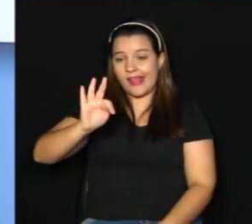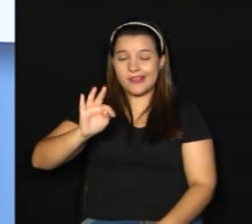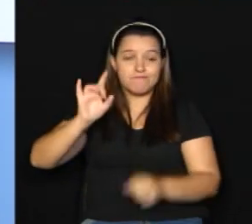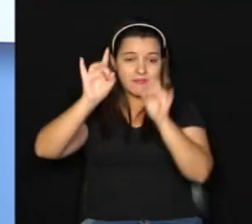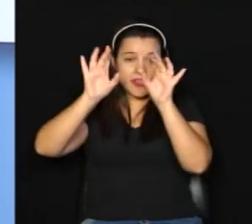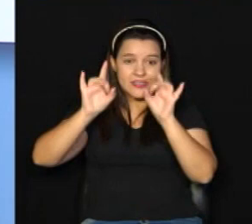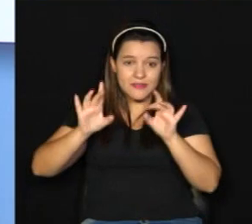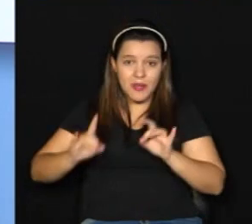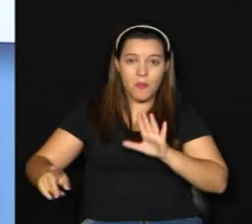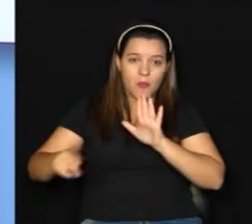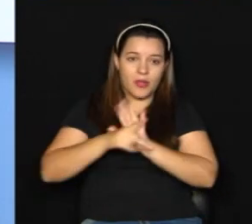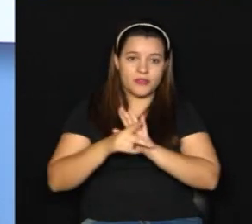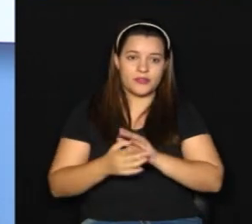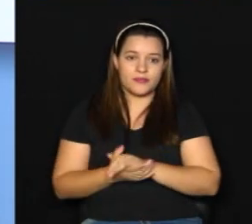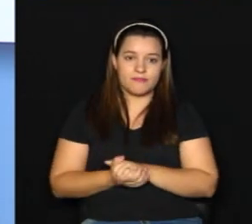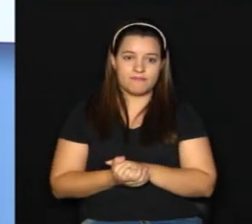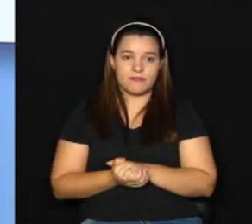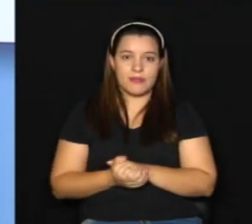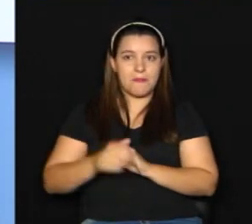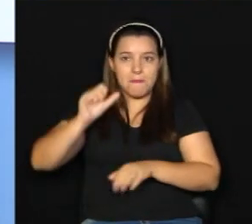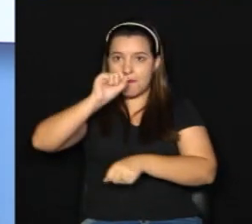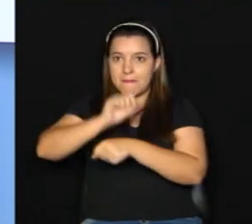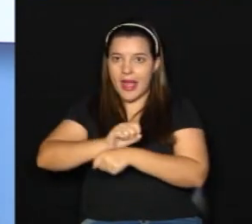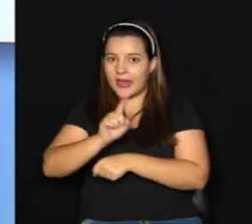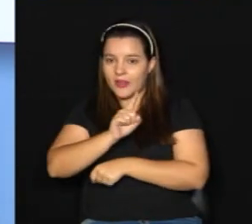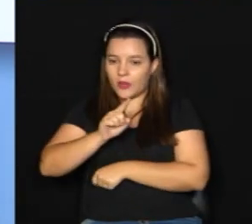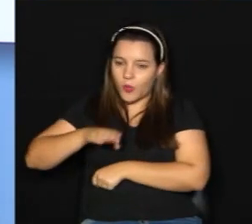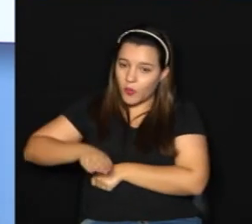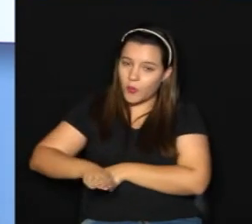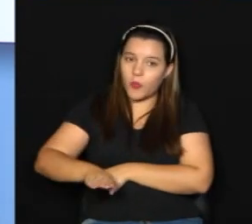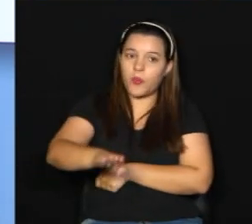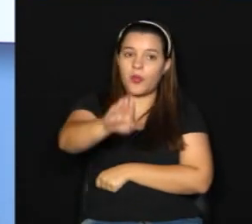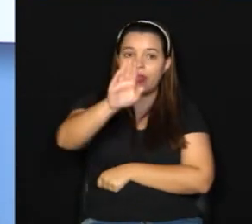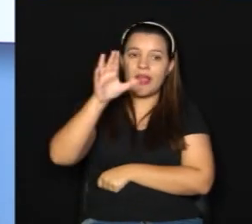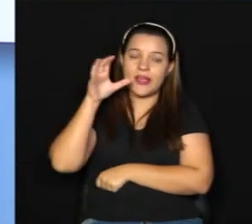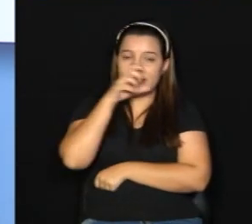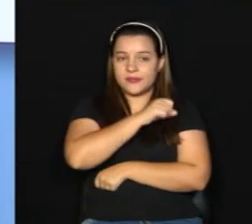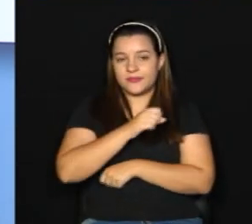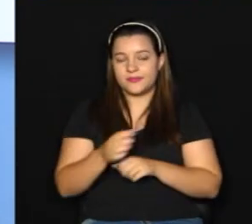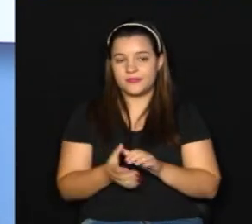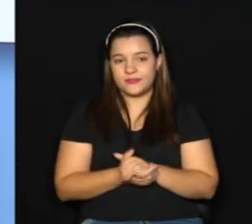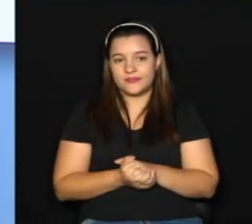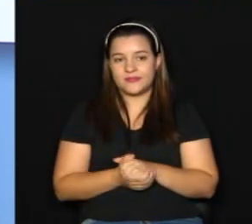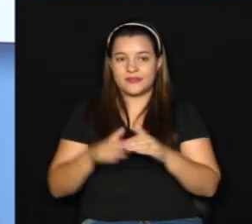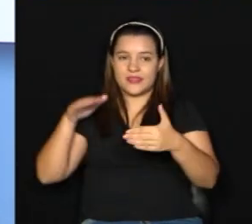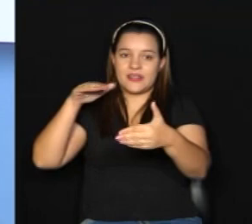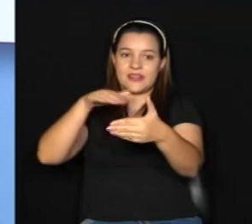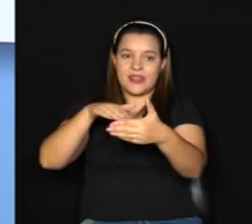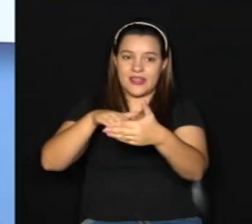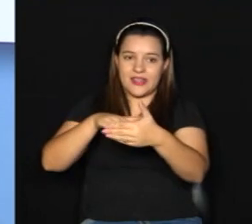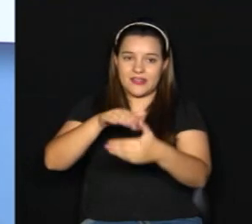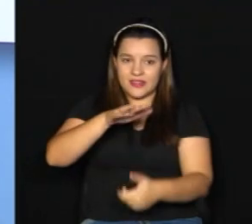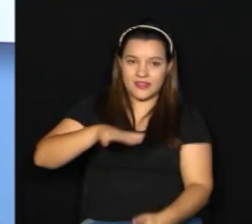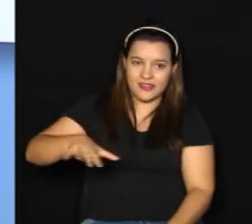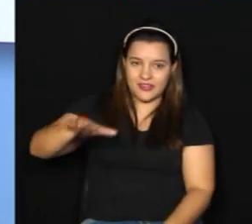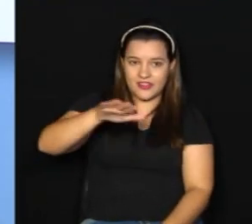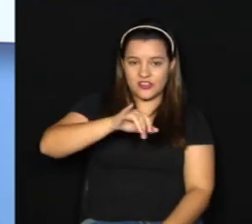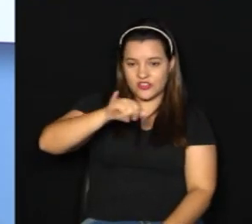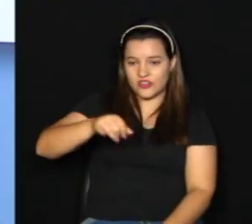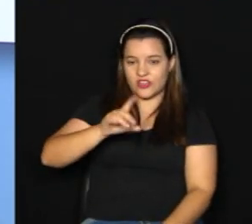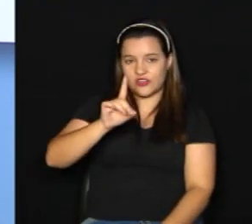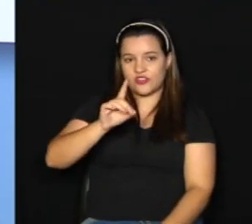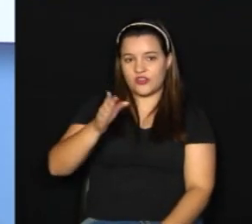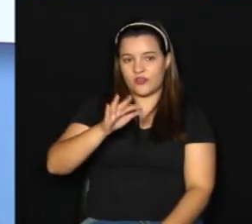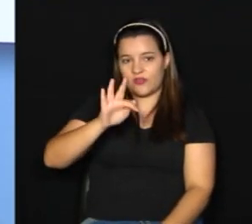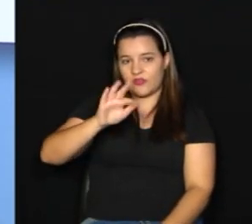expressa, ou seja, ele não vai parar nesse meio do caminho e vai até a região do Jardim Florencio. Então,